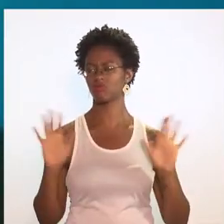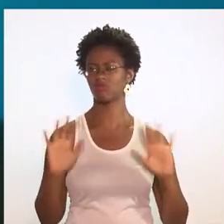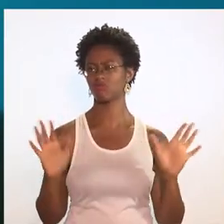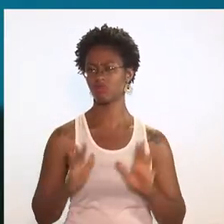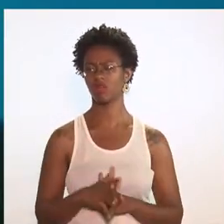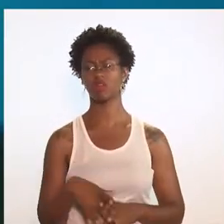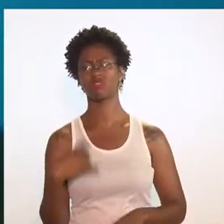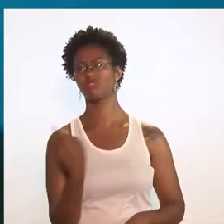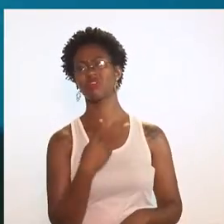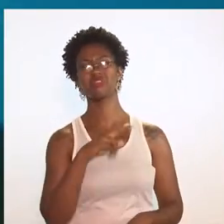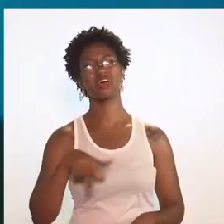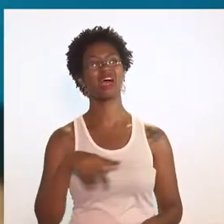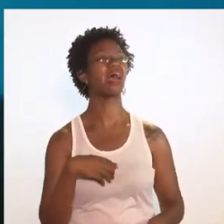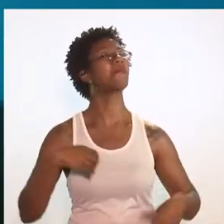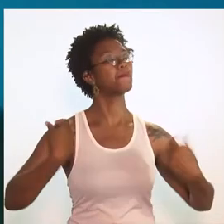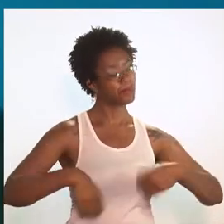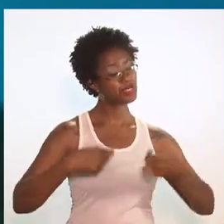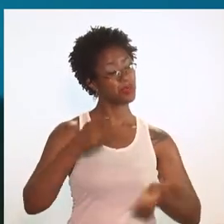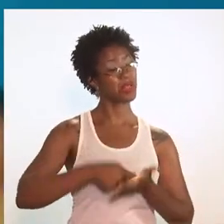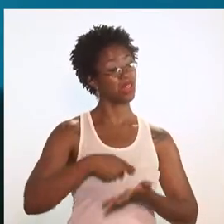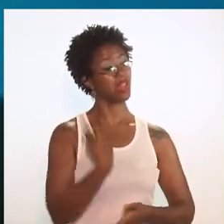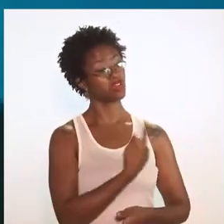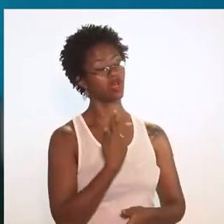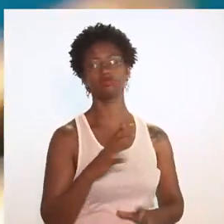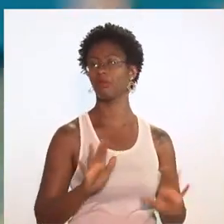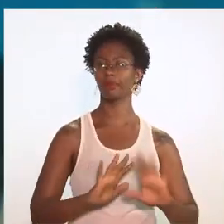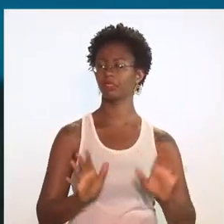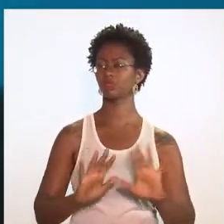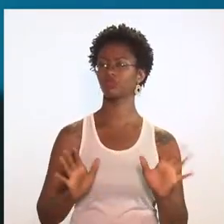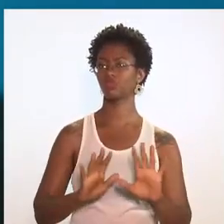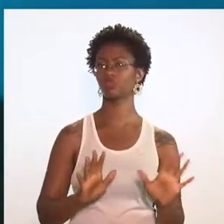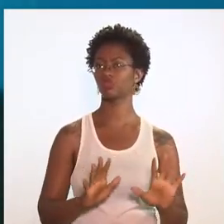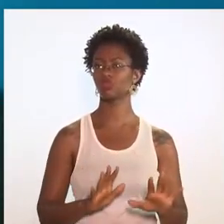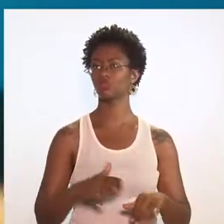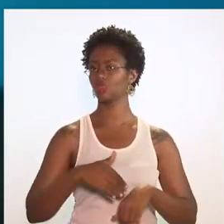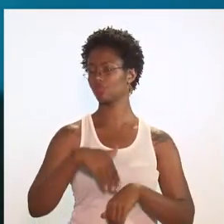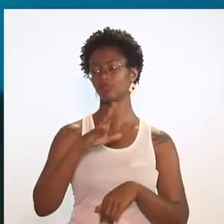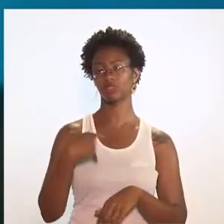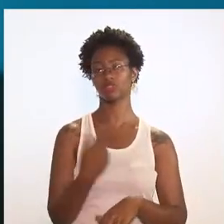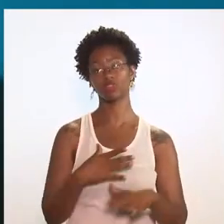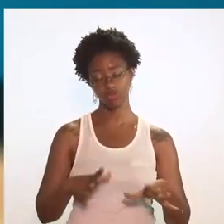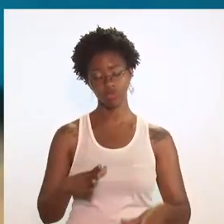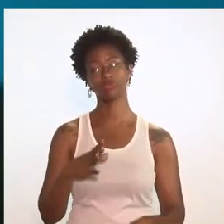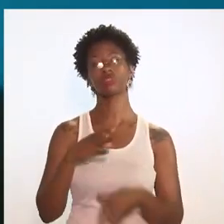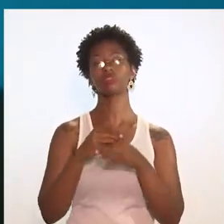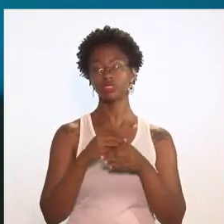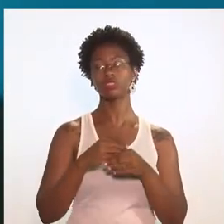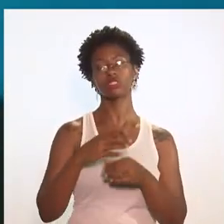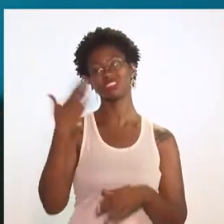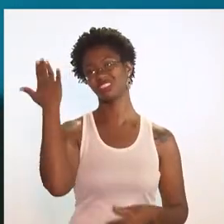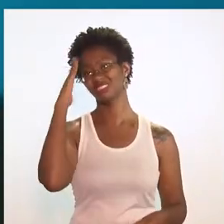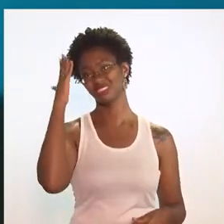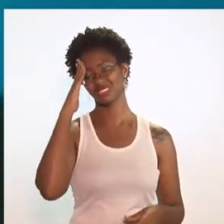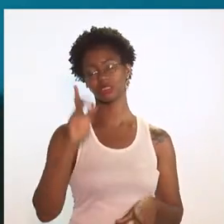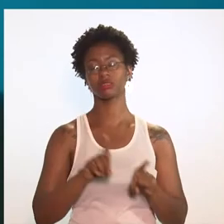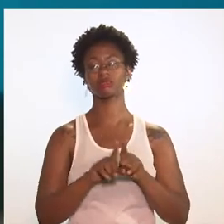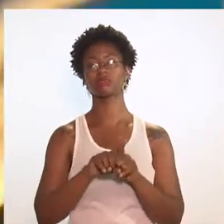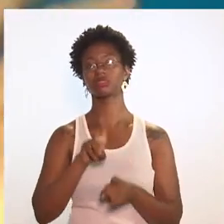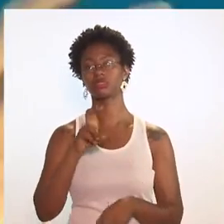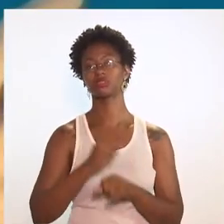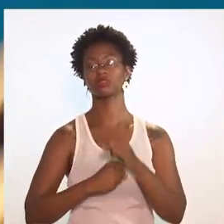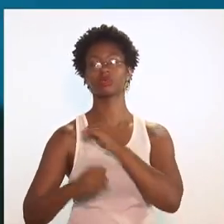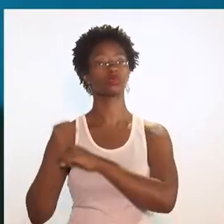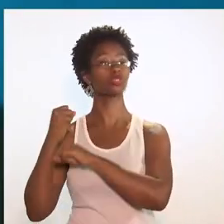A gente não tem essa expectativa, ah, queremos que seja o nosso. Não, na verdade, o importante, muito mais até a nossa contribuição, a gente entende como,